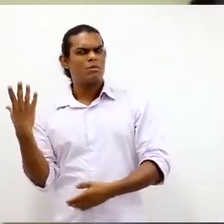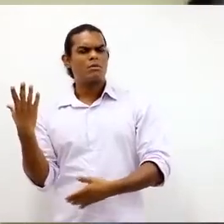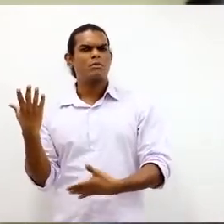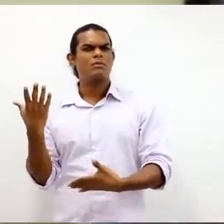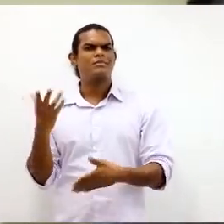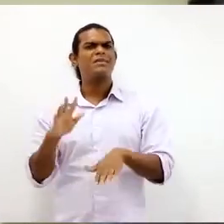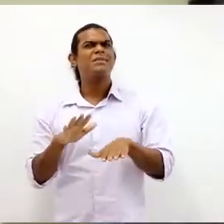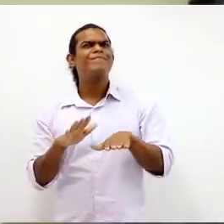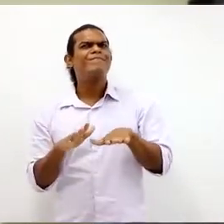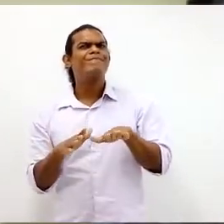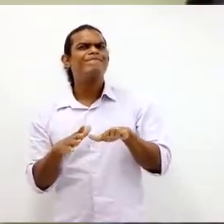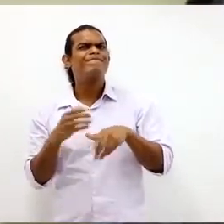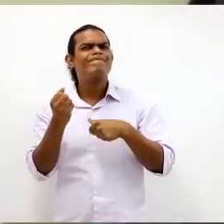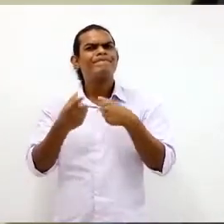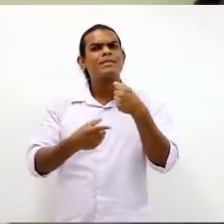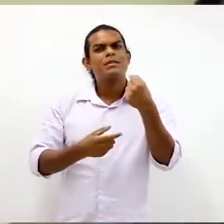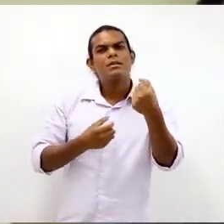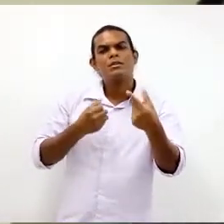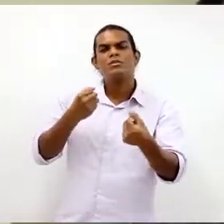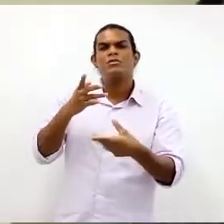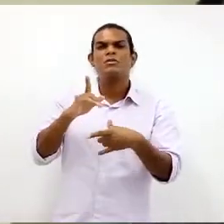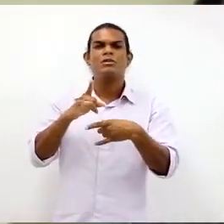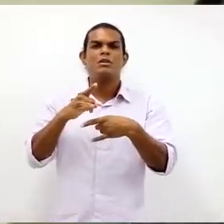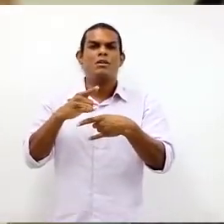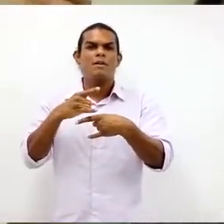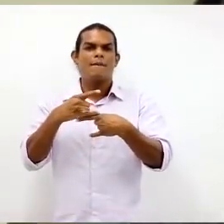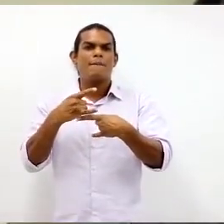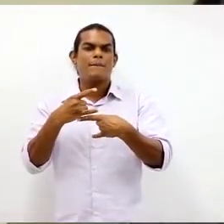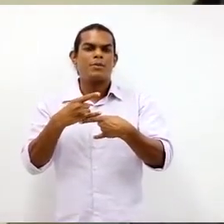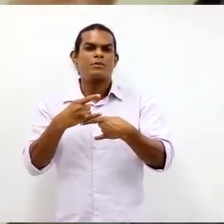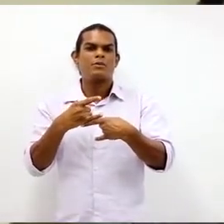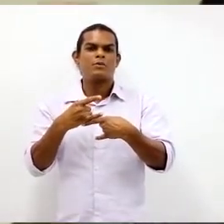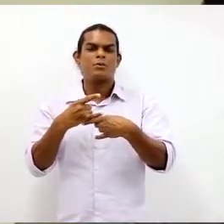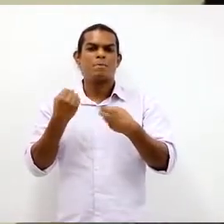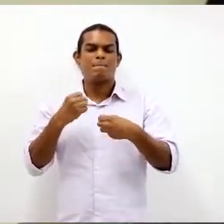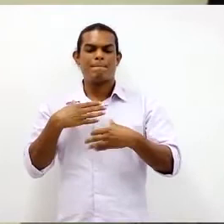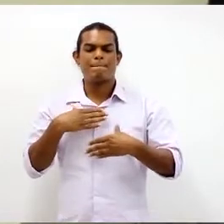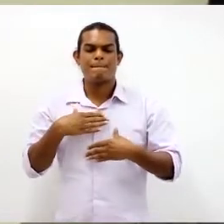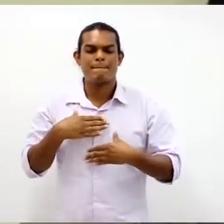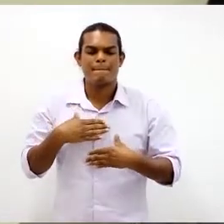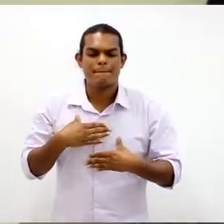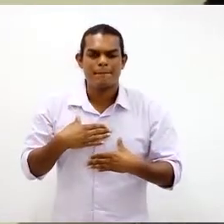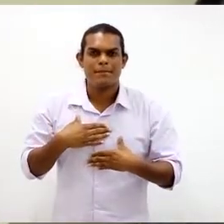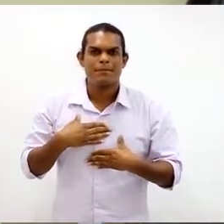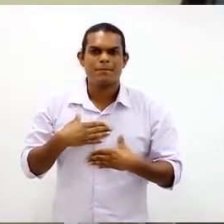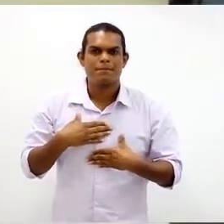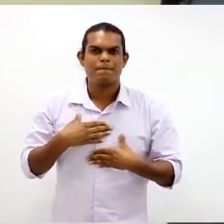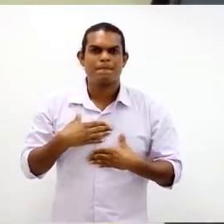Às vezes, tem que ir à postura, vai indo mais para frente, fica mais perto do objeto,